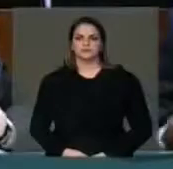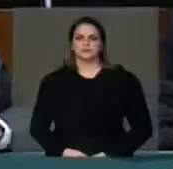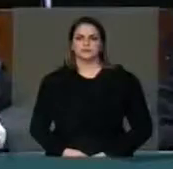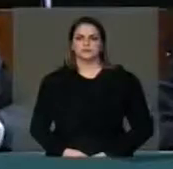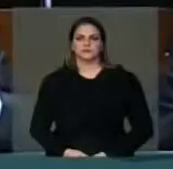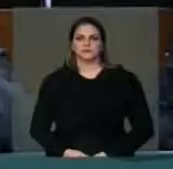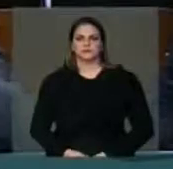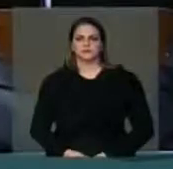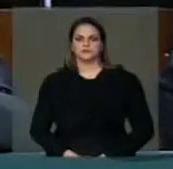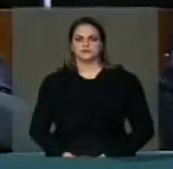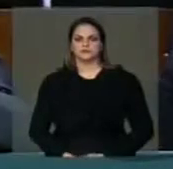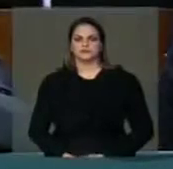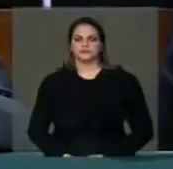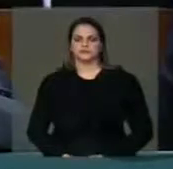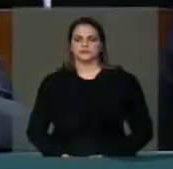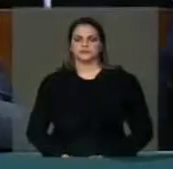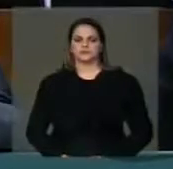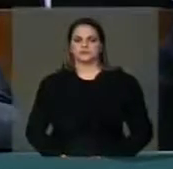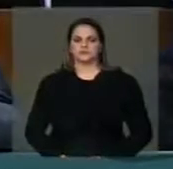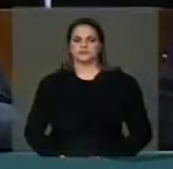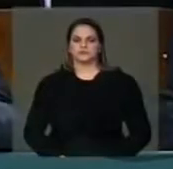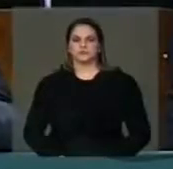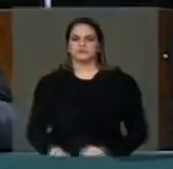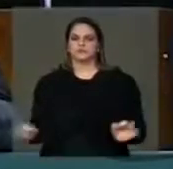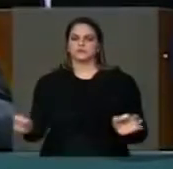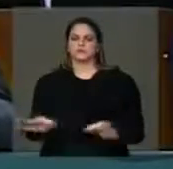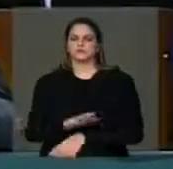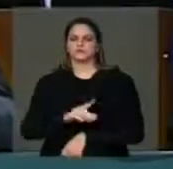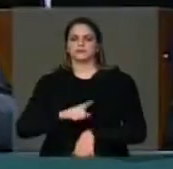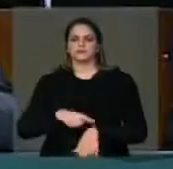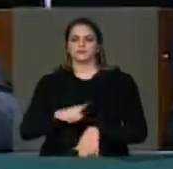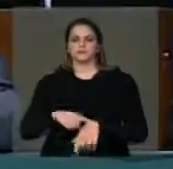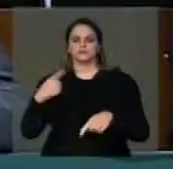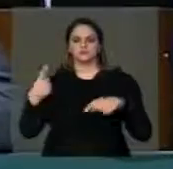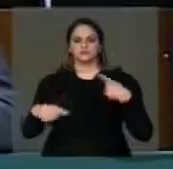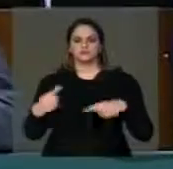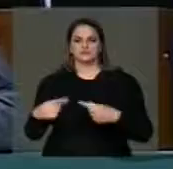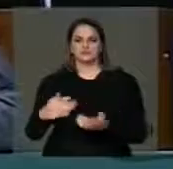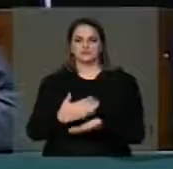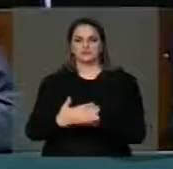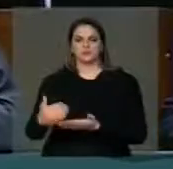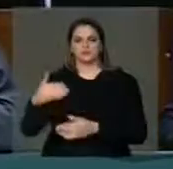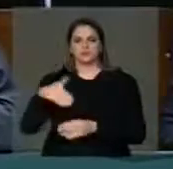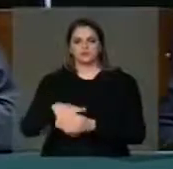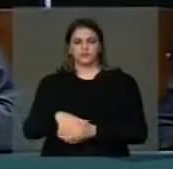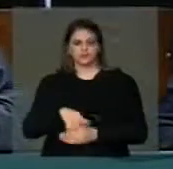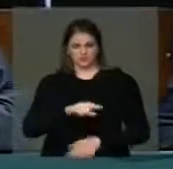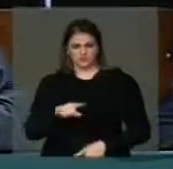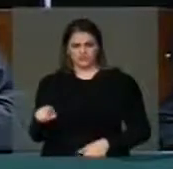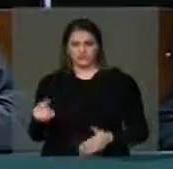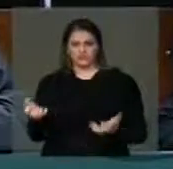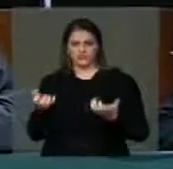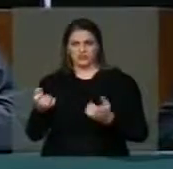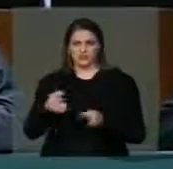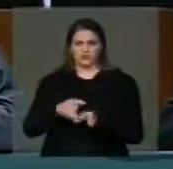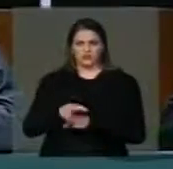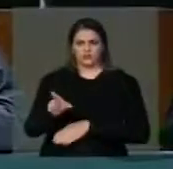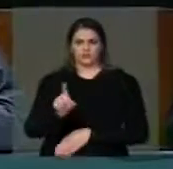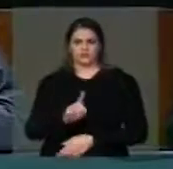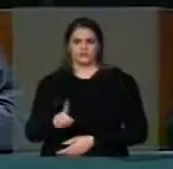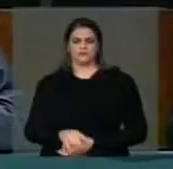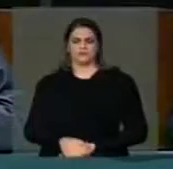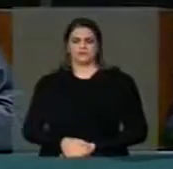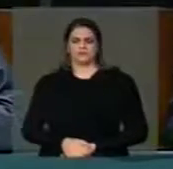Presidente, não vai haver orientação? Declaro encerrada a discussão. Passa-se a votação. Querem orientar ou podemos ir? Sr. Presidente, não, eu